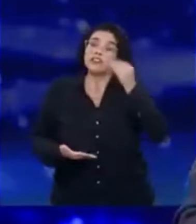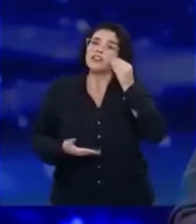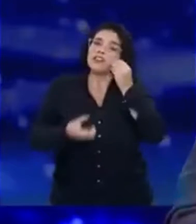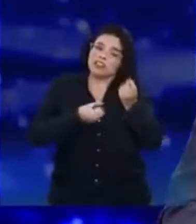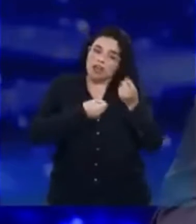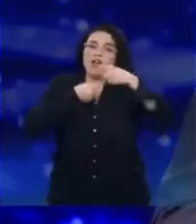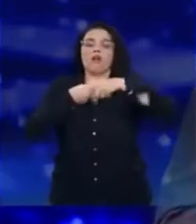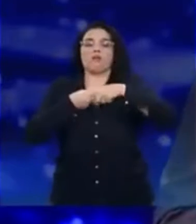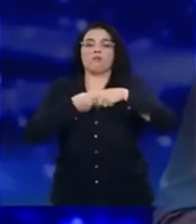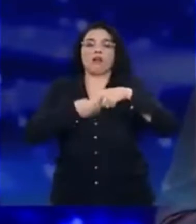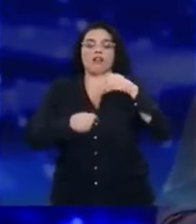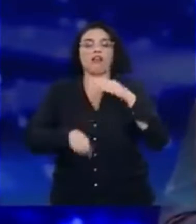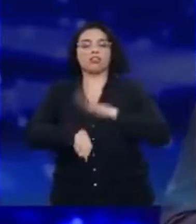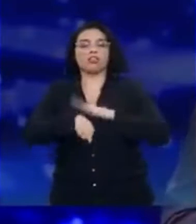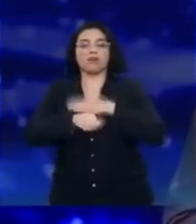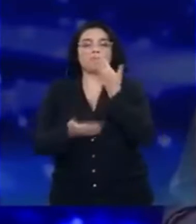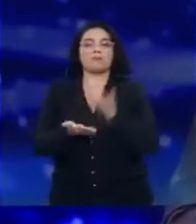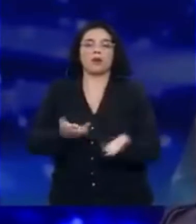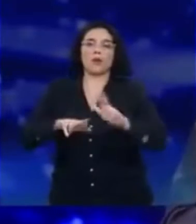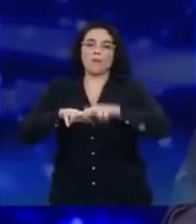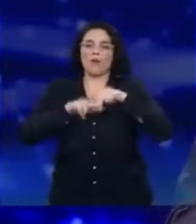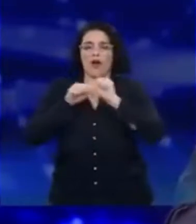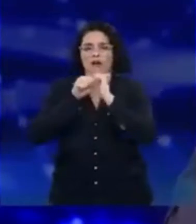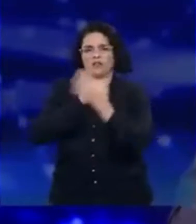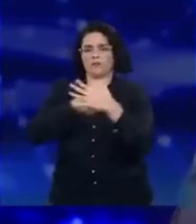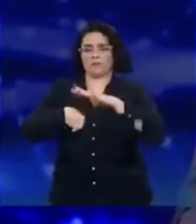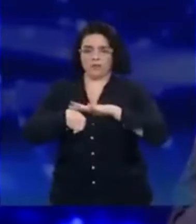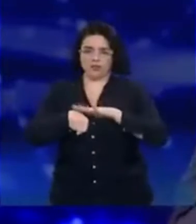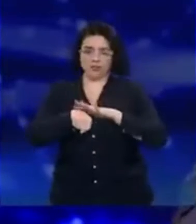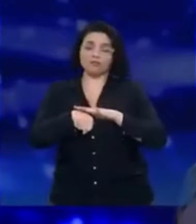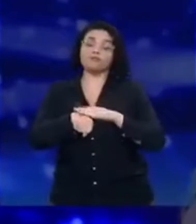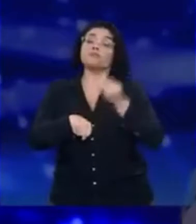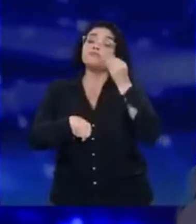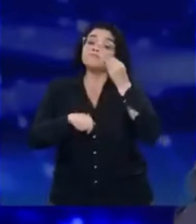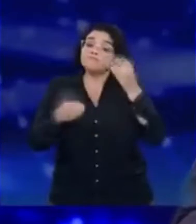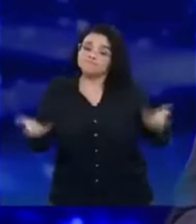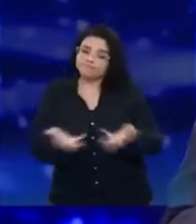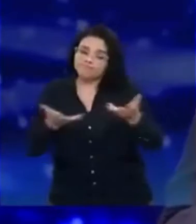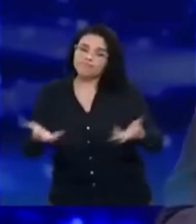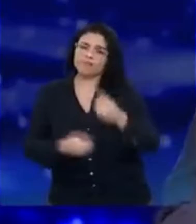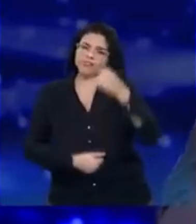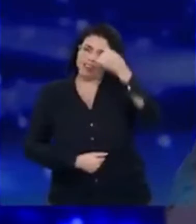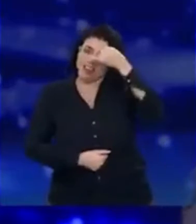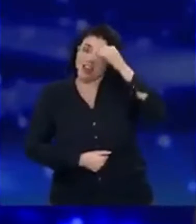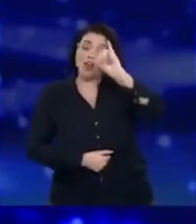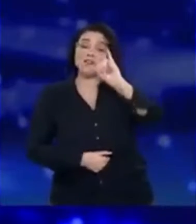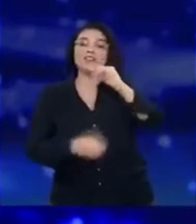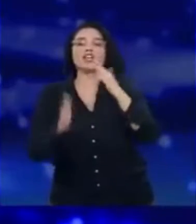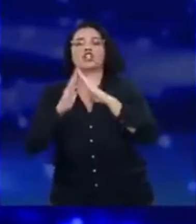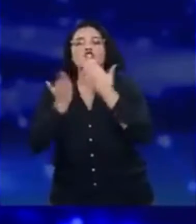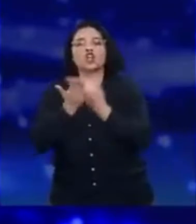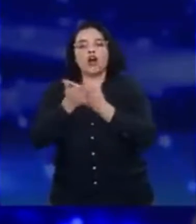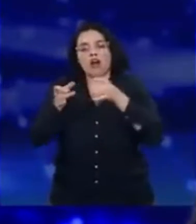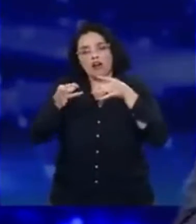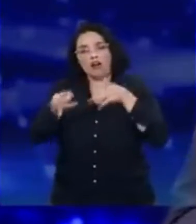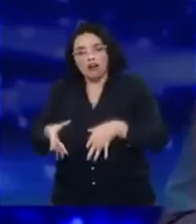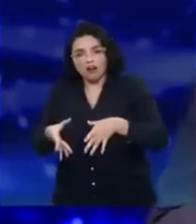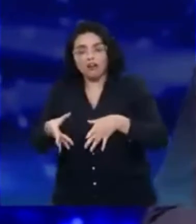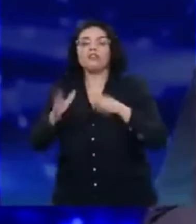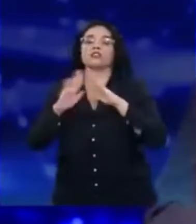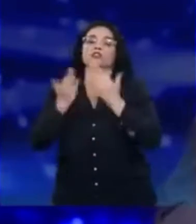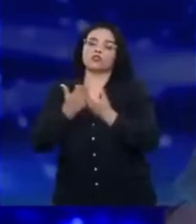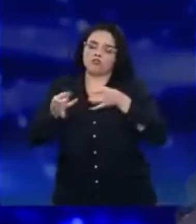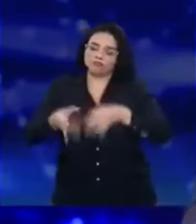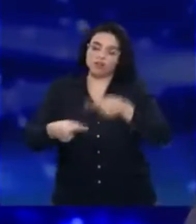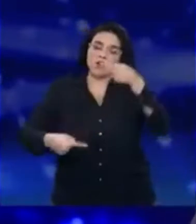perdido na pandemia. E essa recuperação no tempo perdido vai envolver o combate à evasão escolar, e o combate à evasão escolar tem tudo a ver